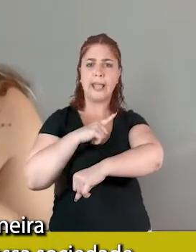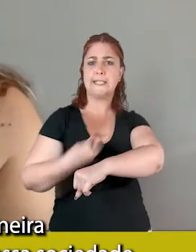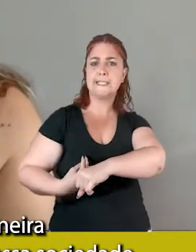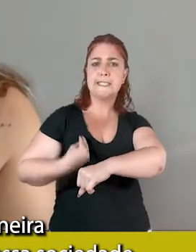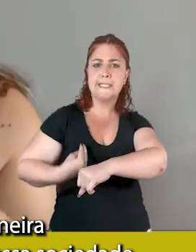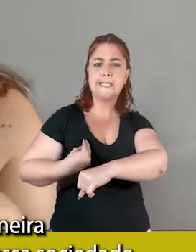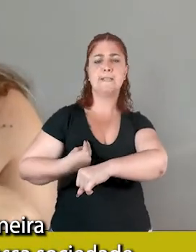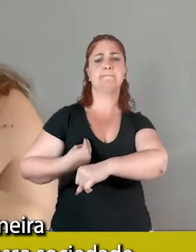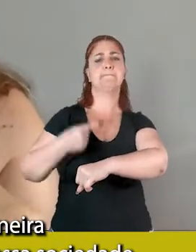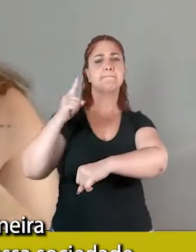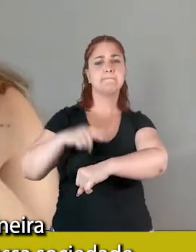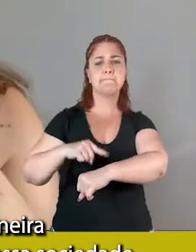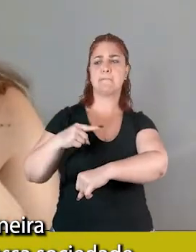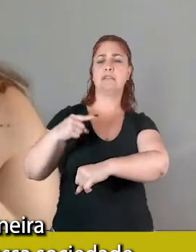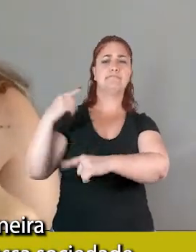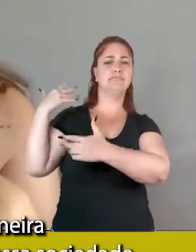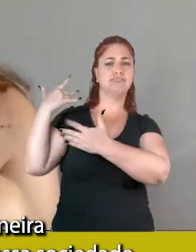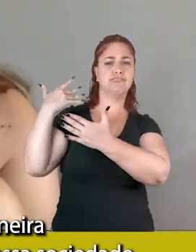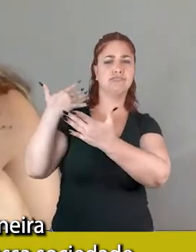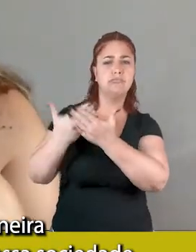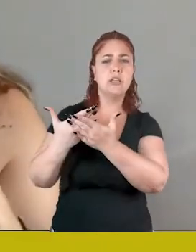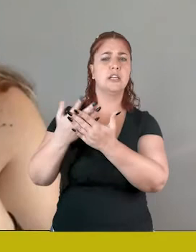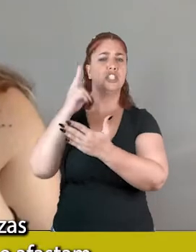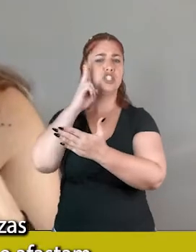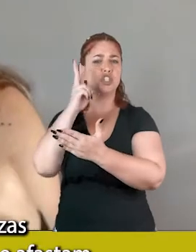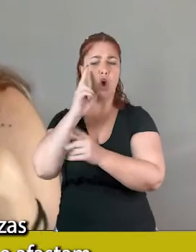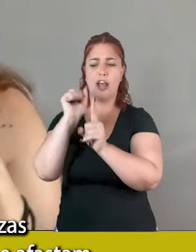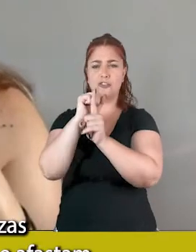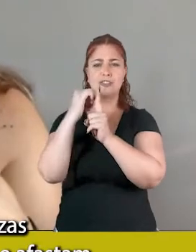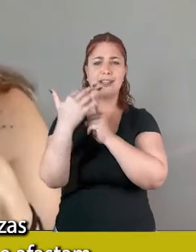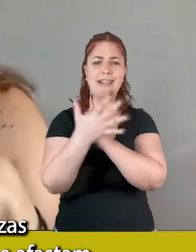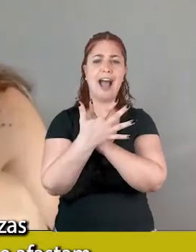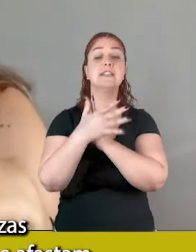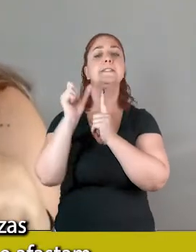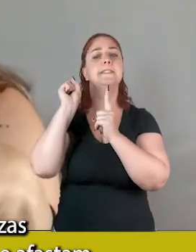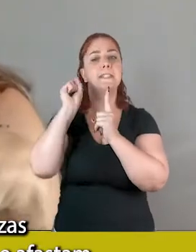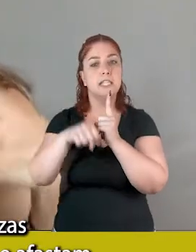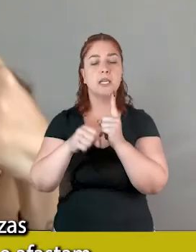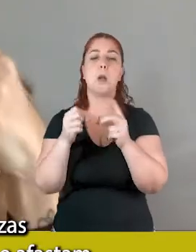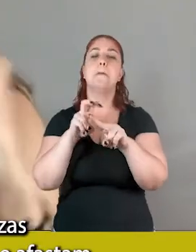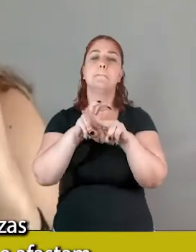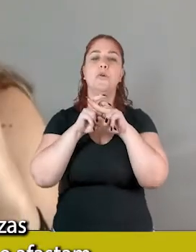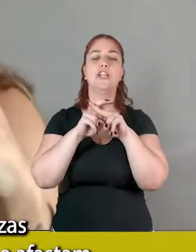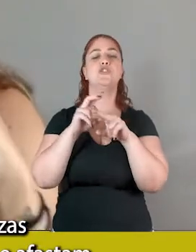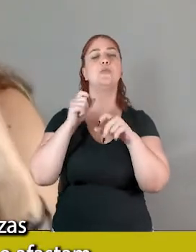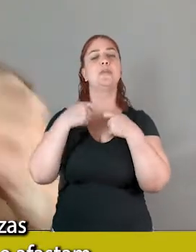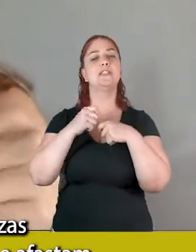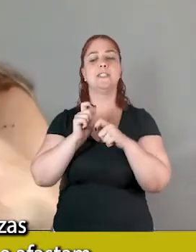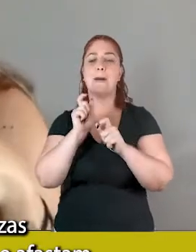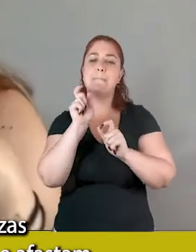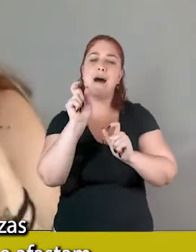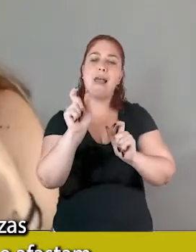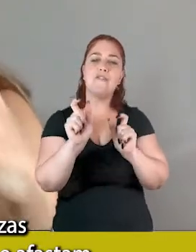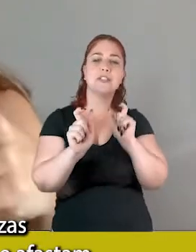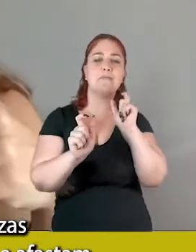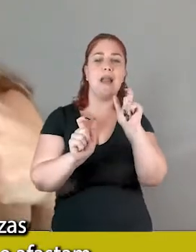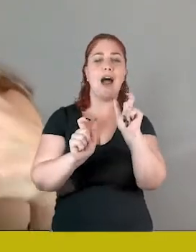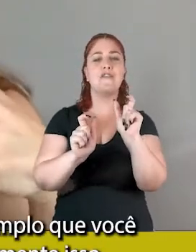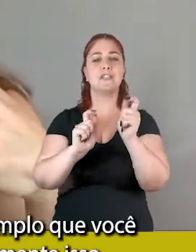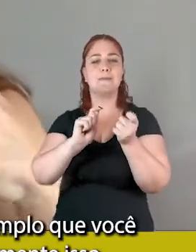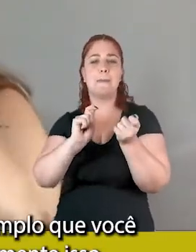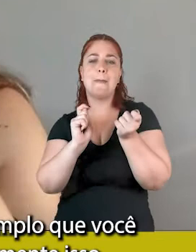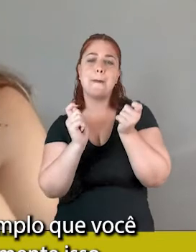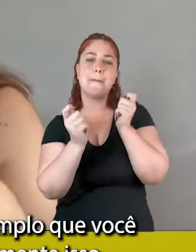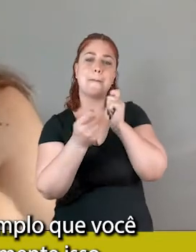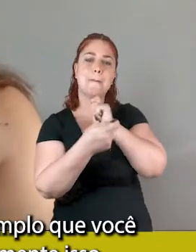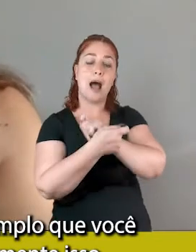estruturado na nossa sociedade que essas sutilezas, elas constroem muros e afastam